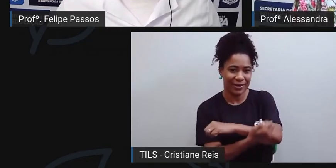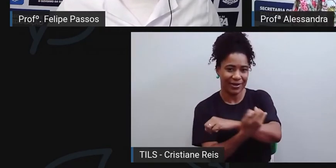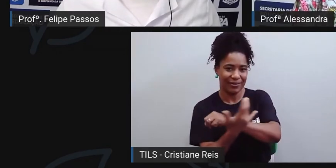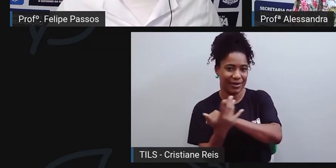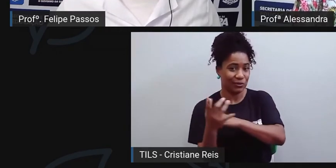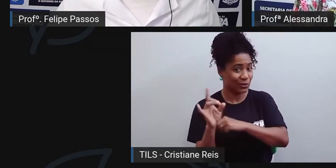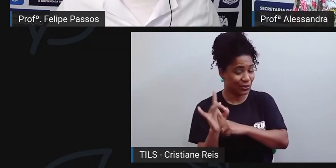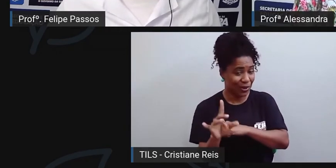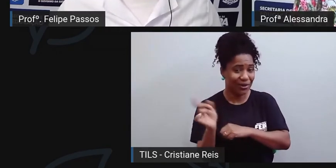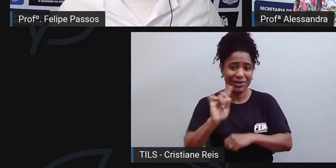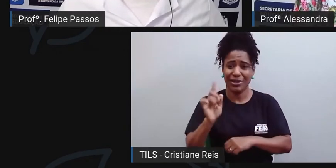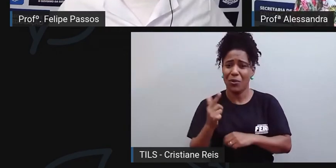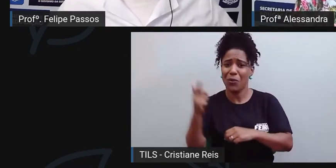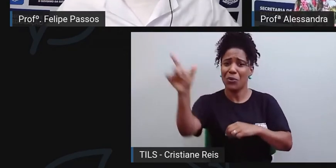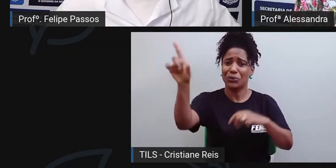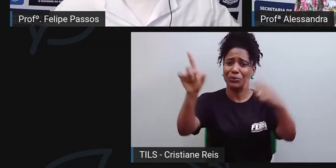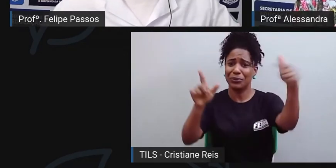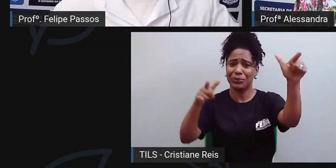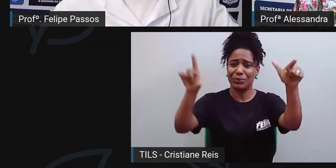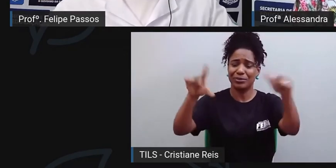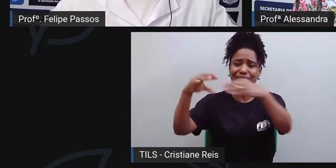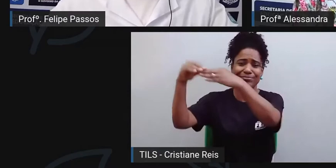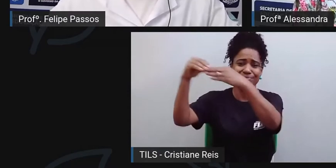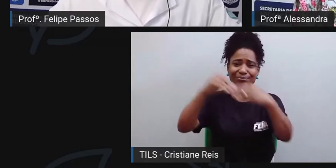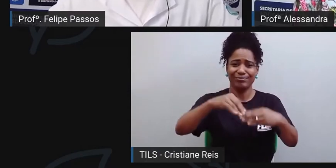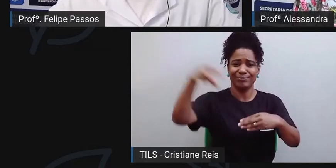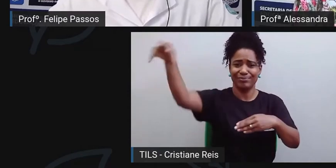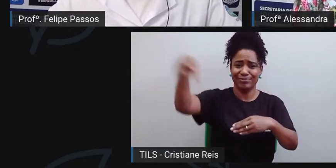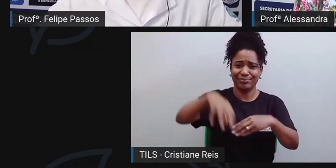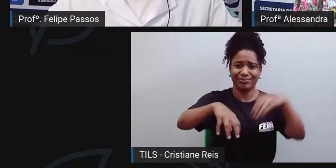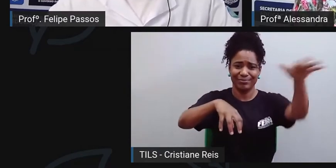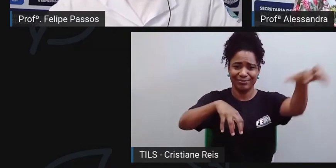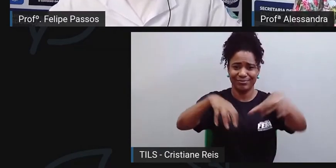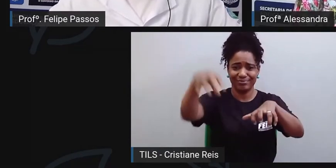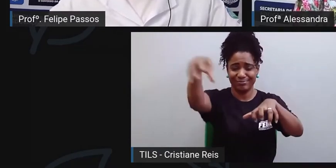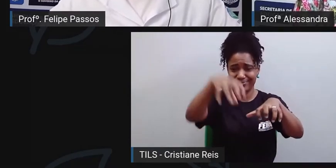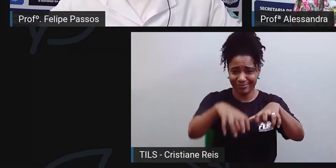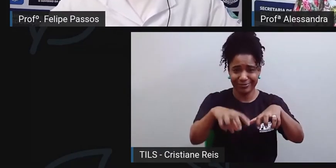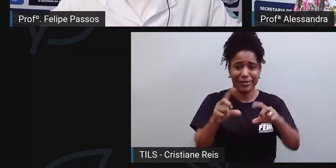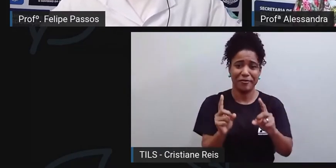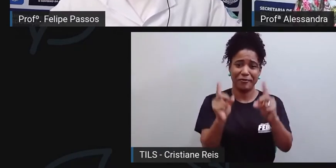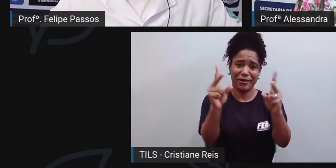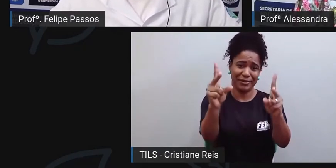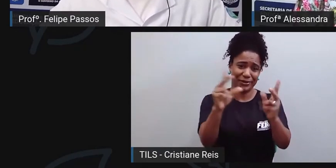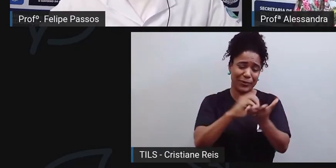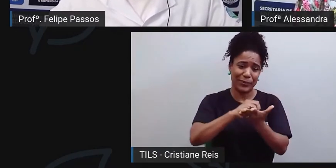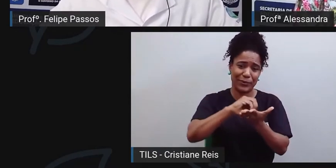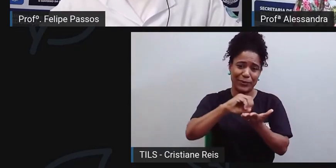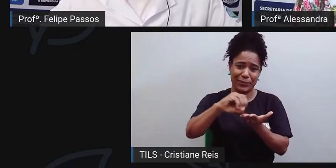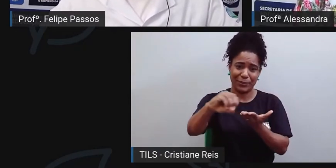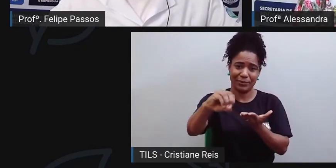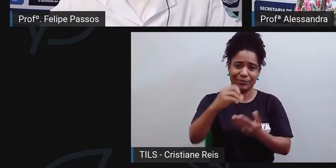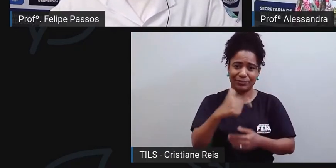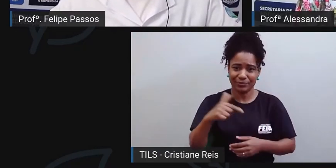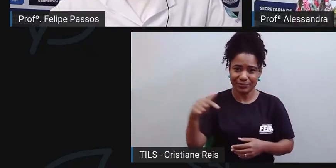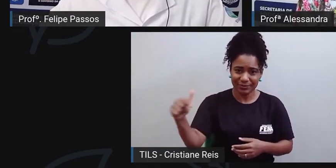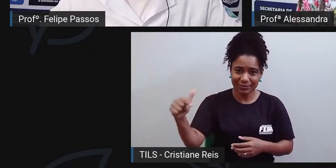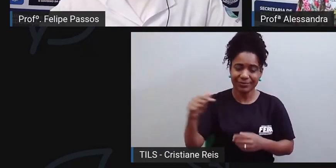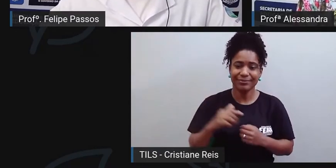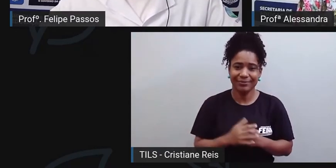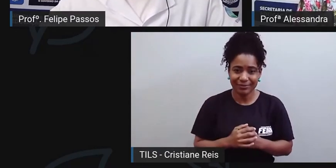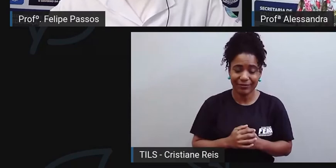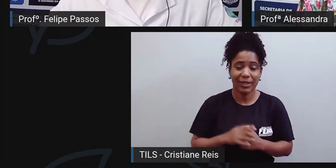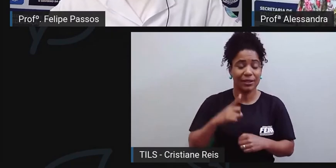uma série de produtos que também são produzidos pelo que a gente ouve falar que é a chamada agricultura